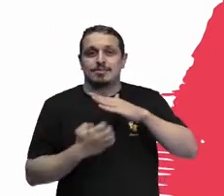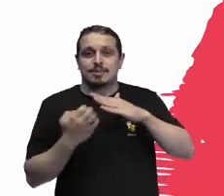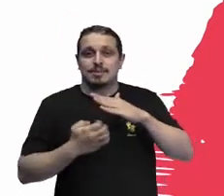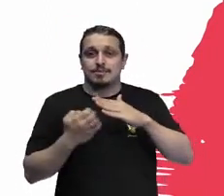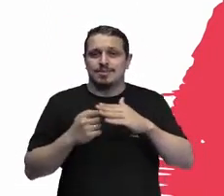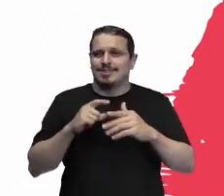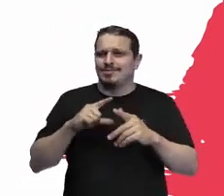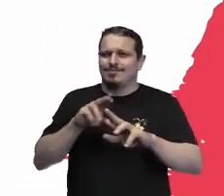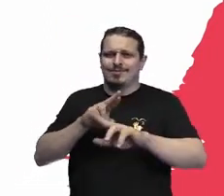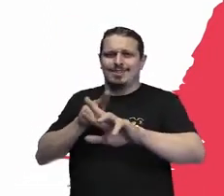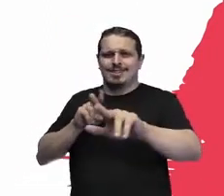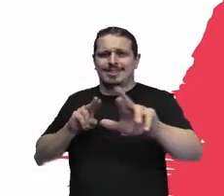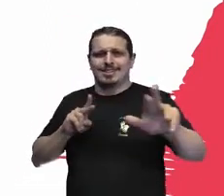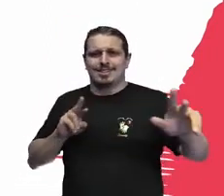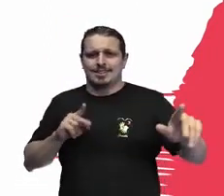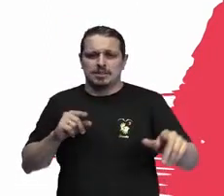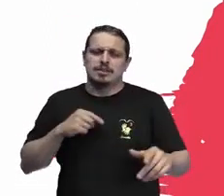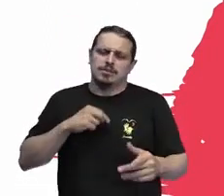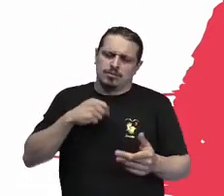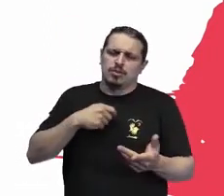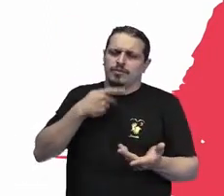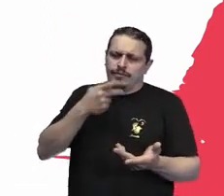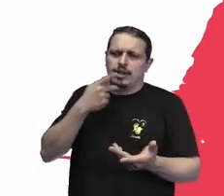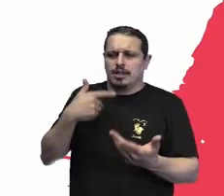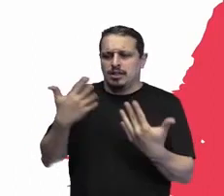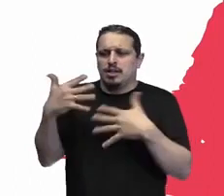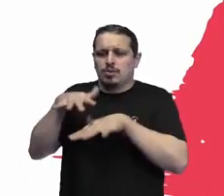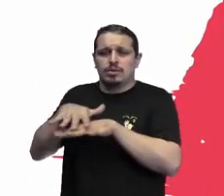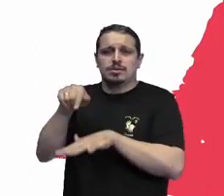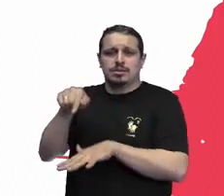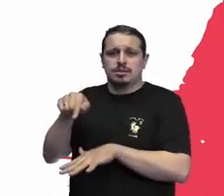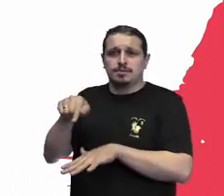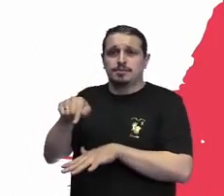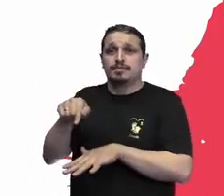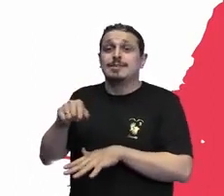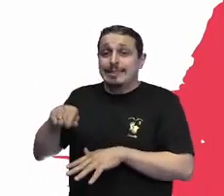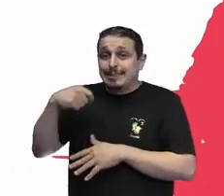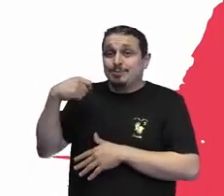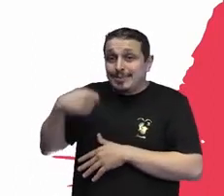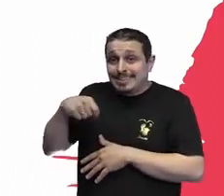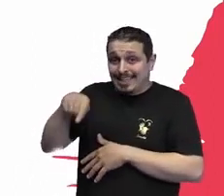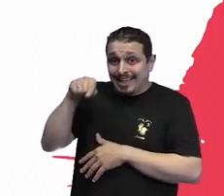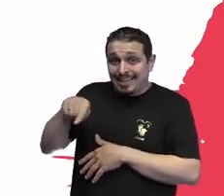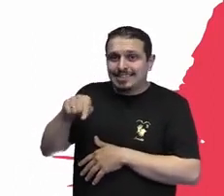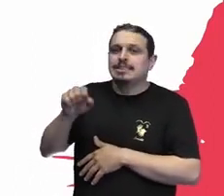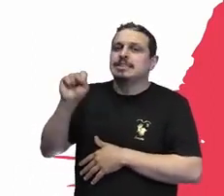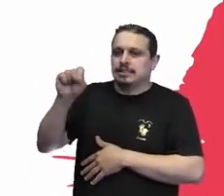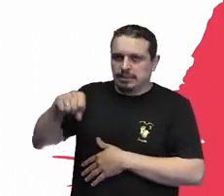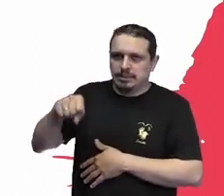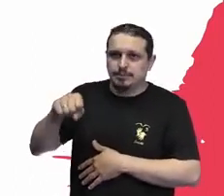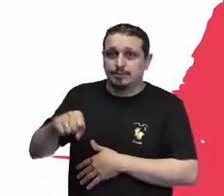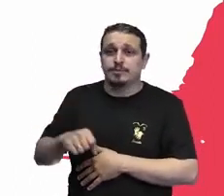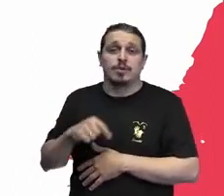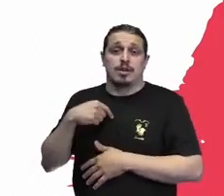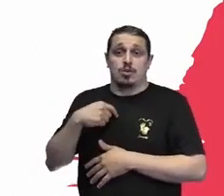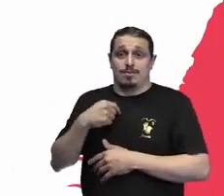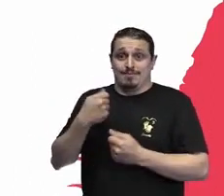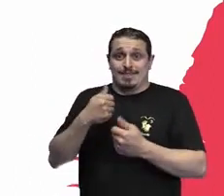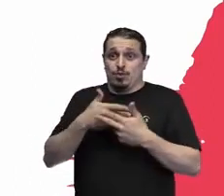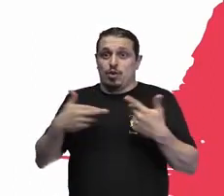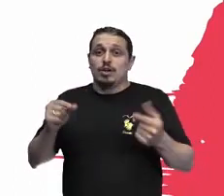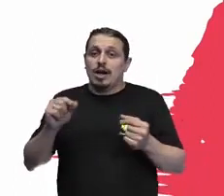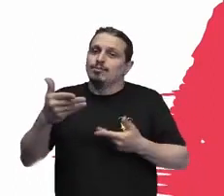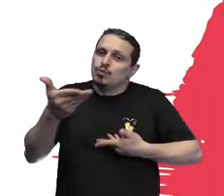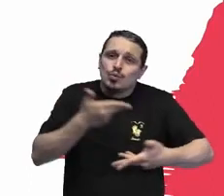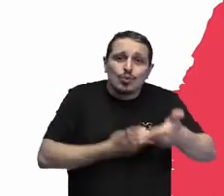contas, as empresas, as organizações, elas disponibilizam serviços e produtos e esses serviços e